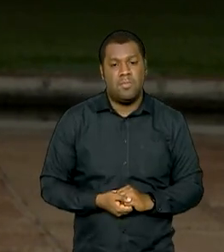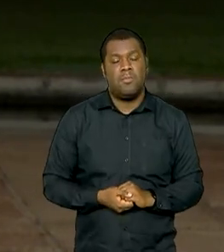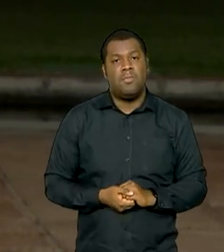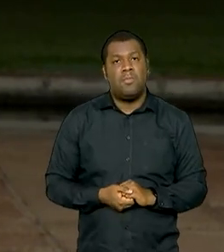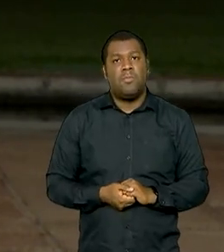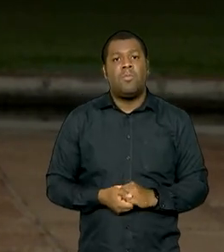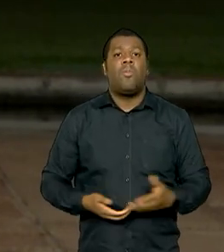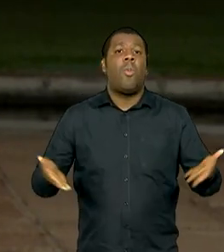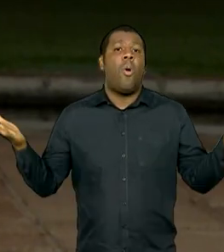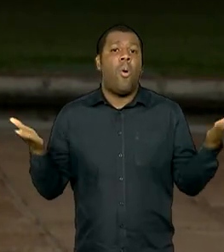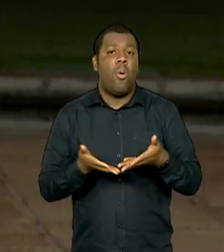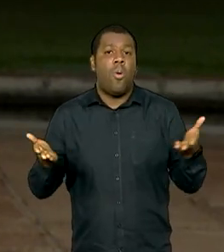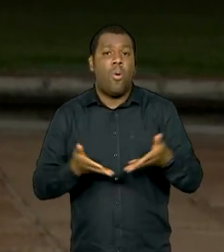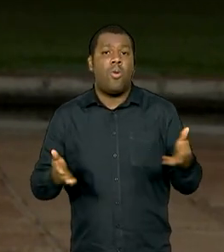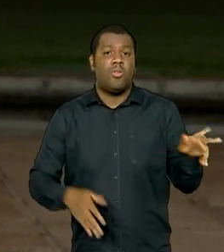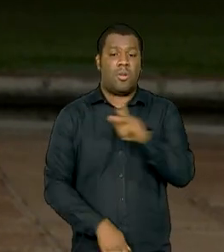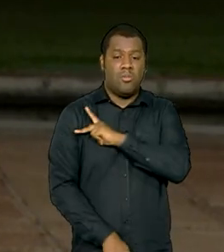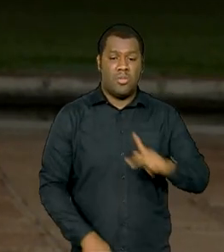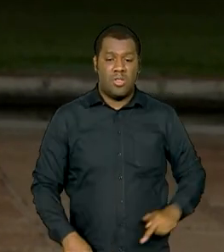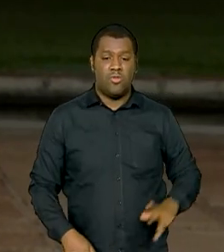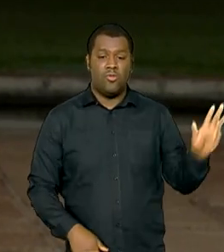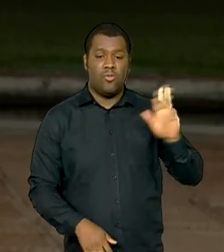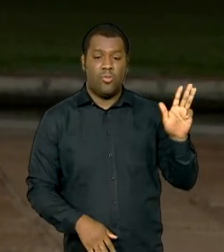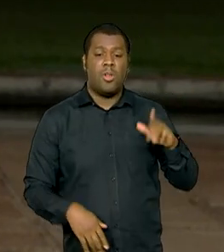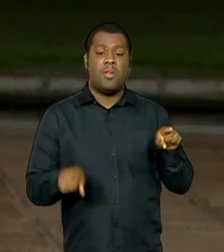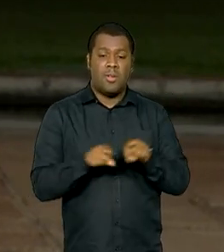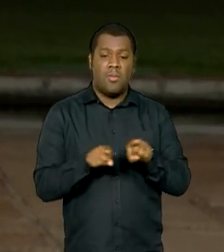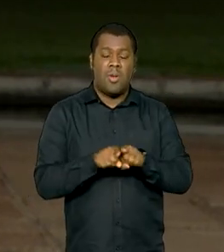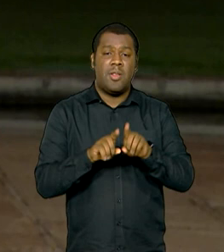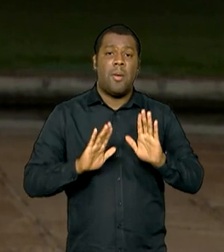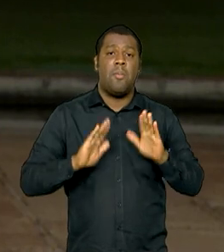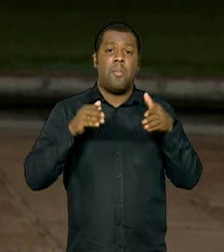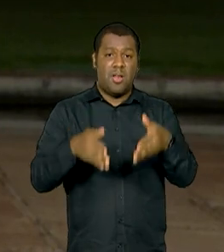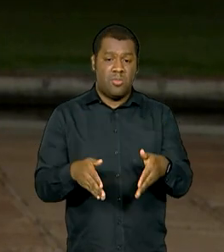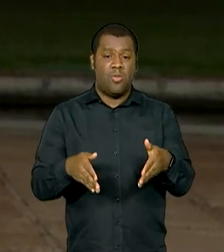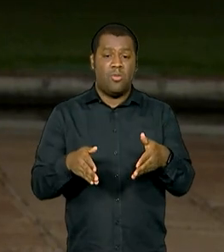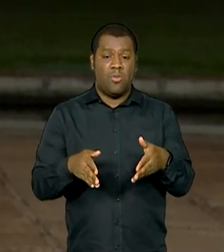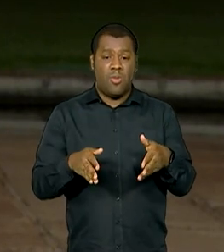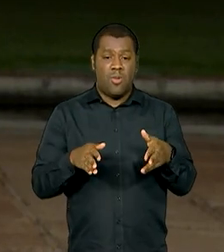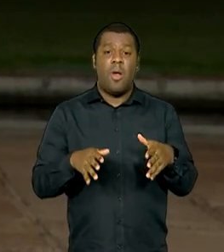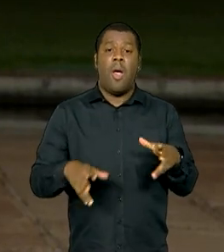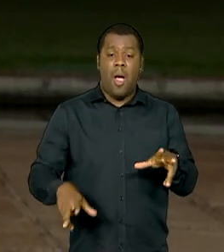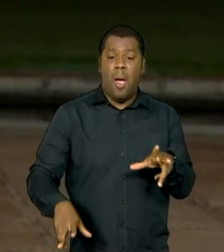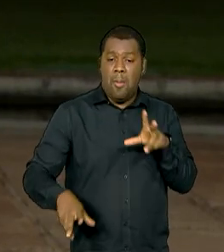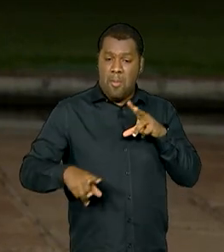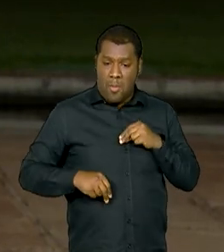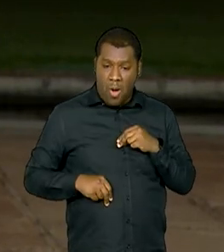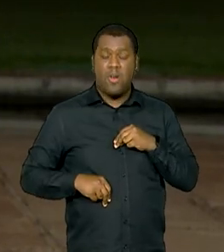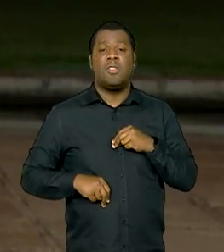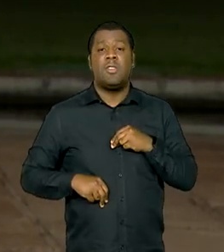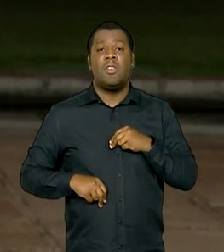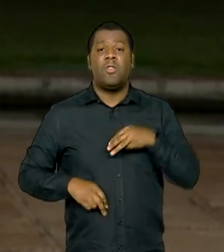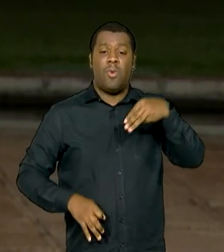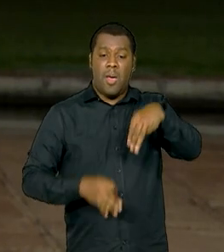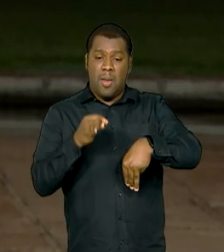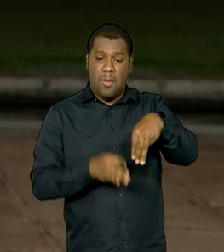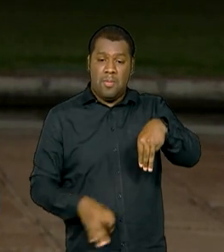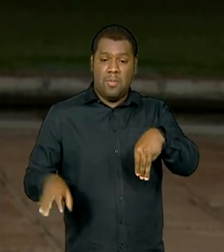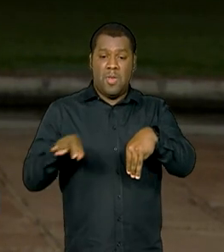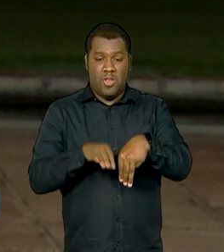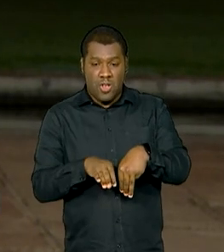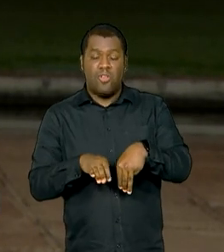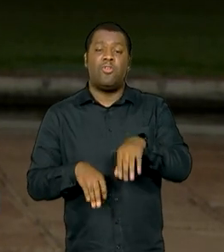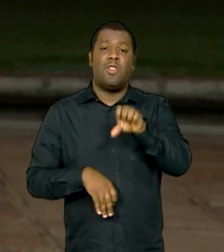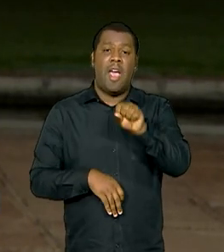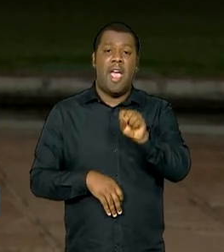E hoje o presidente Lula também participou da solenidade de posse de Flávio Dino como novo ministro